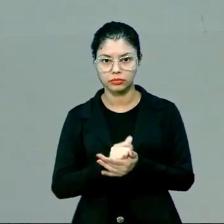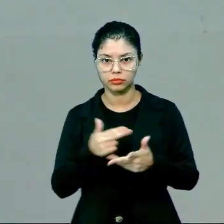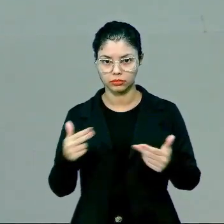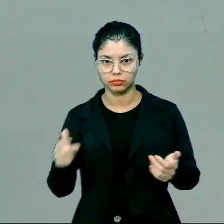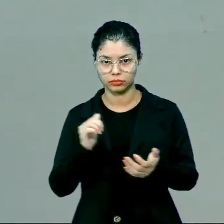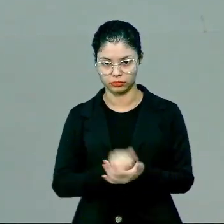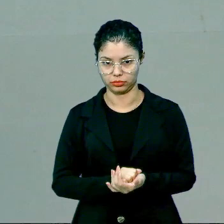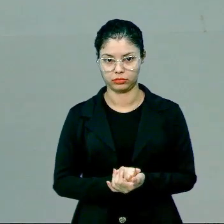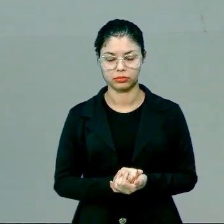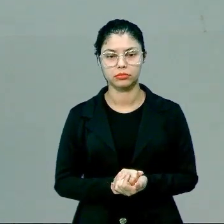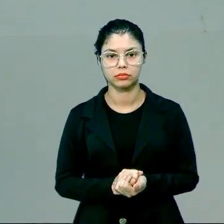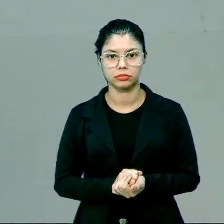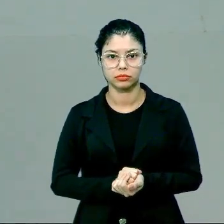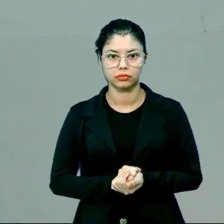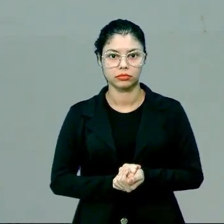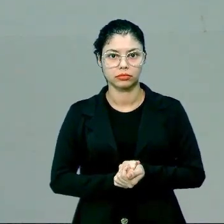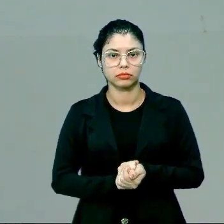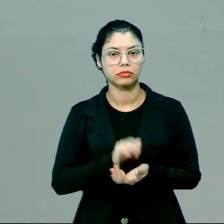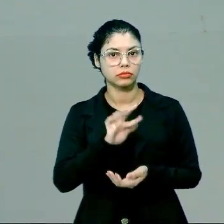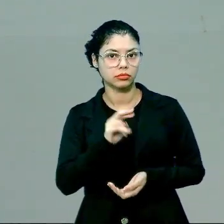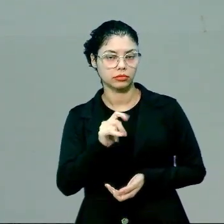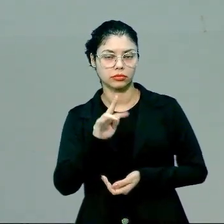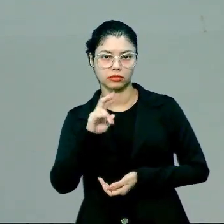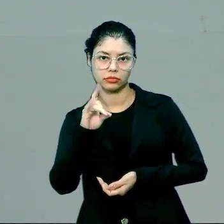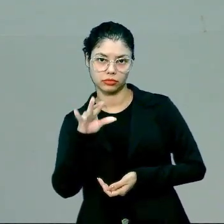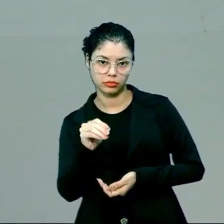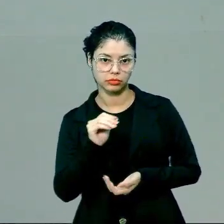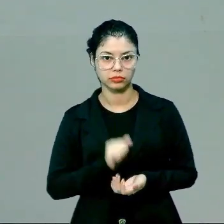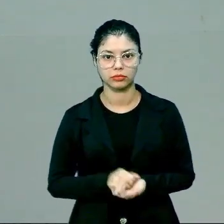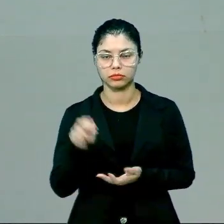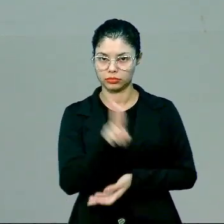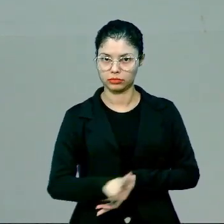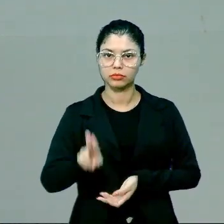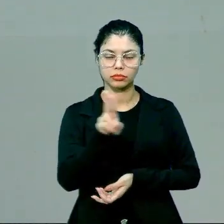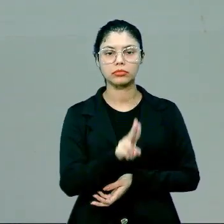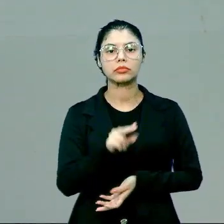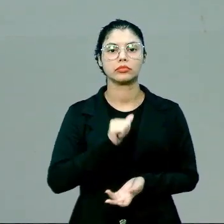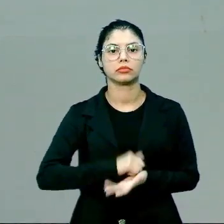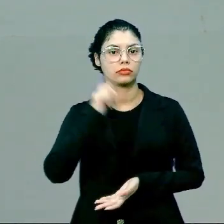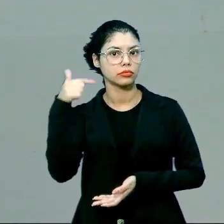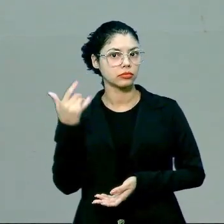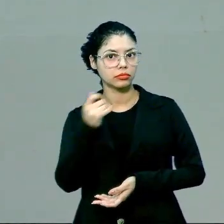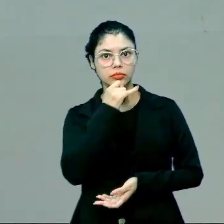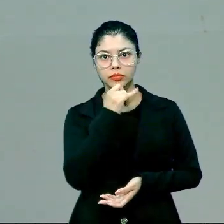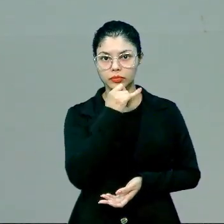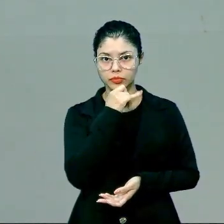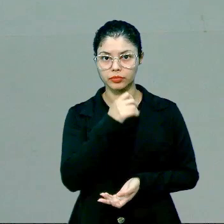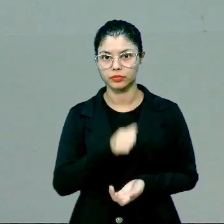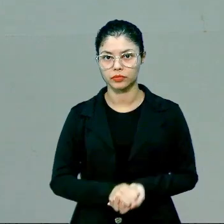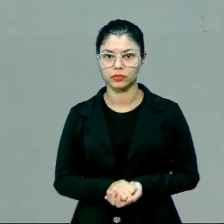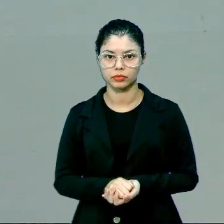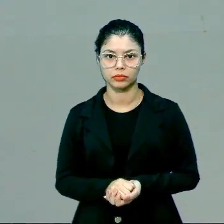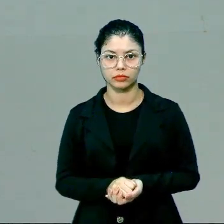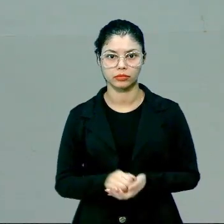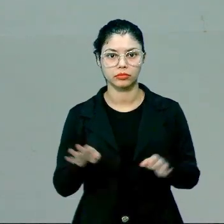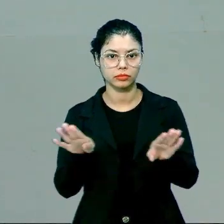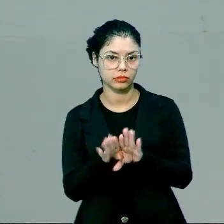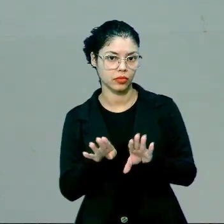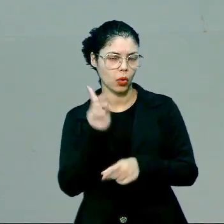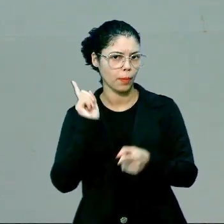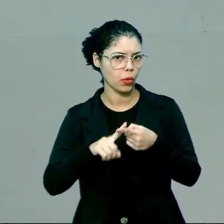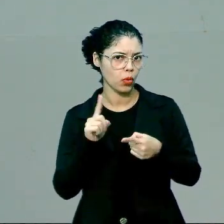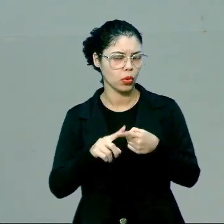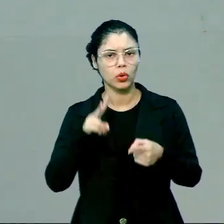É um argumento que pode ser refutado. Eu preciso utilizar outros exemplos que comprovem o porquê